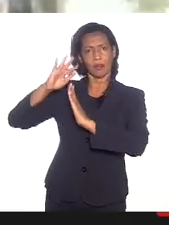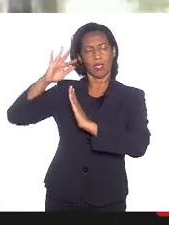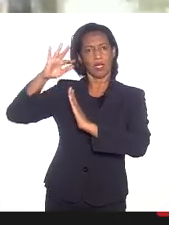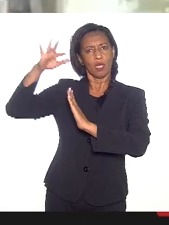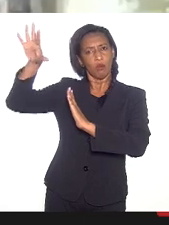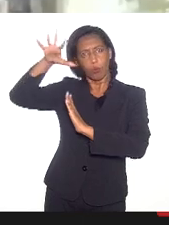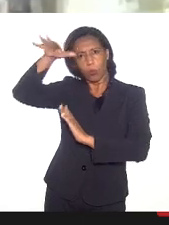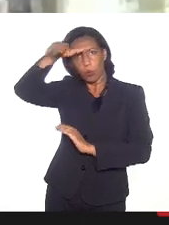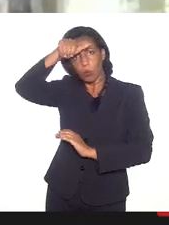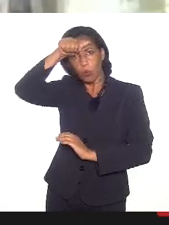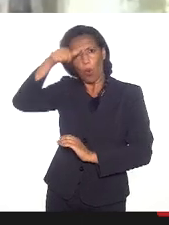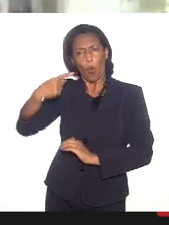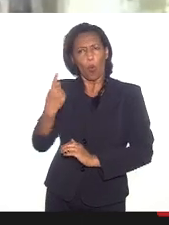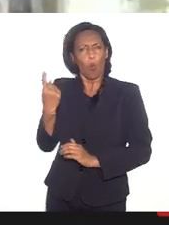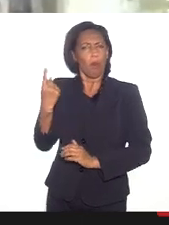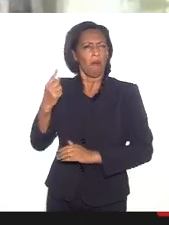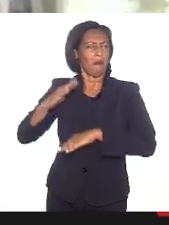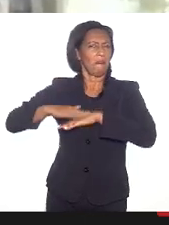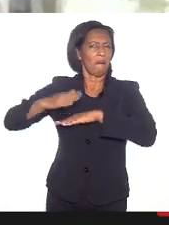tradicionais do Rio de Janeiro.